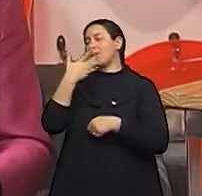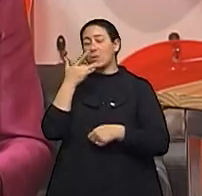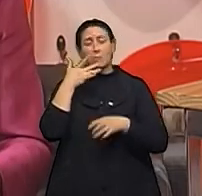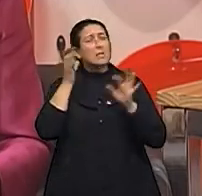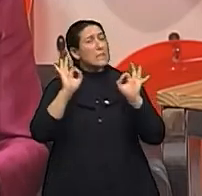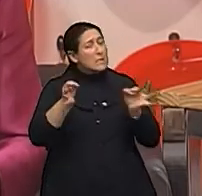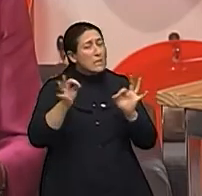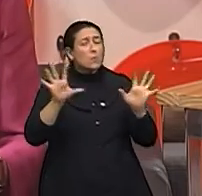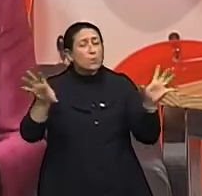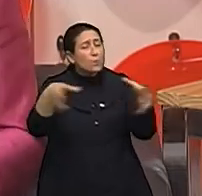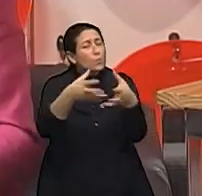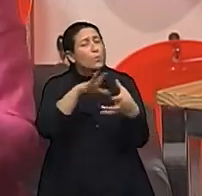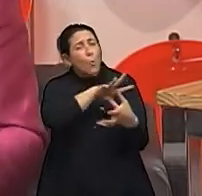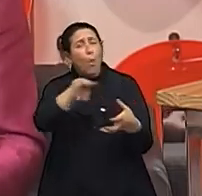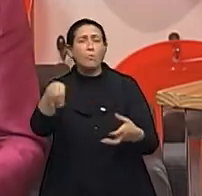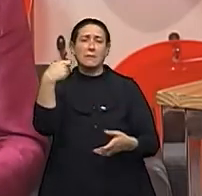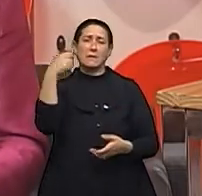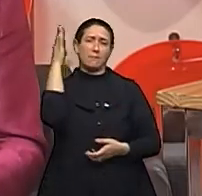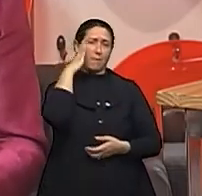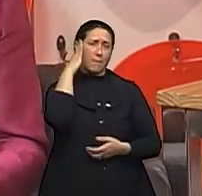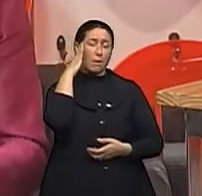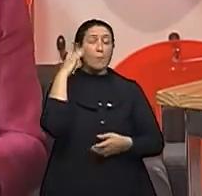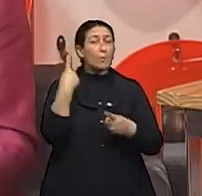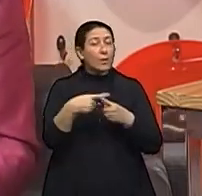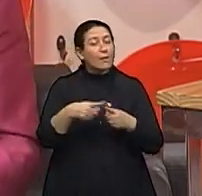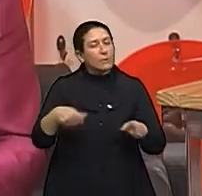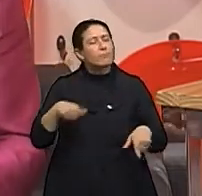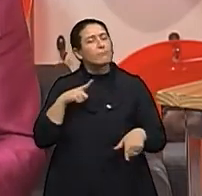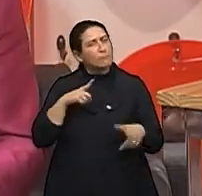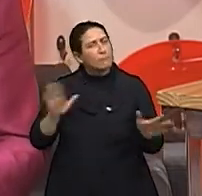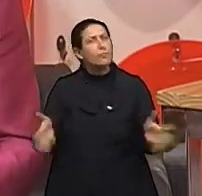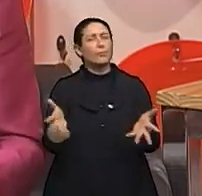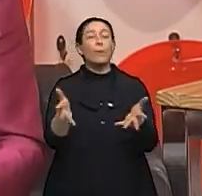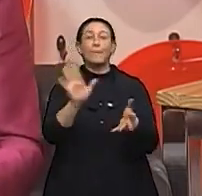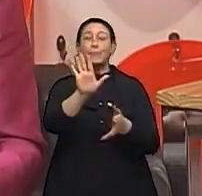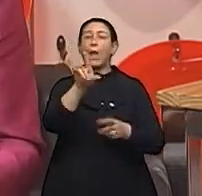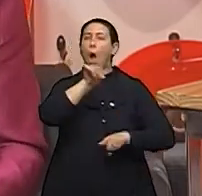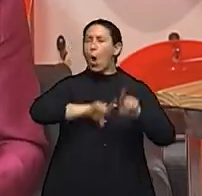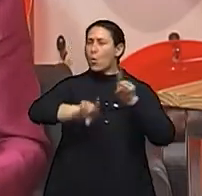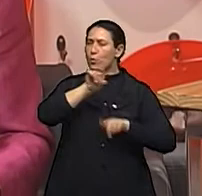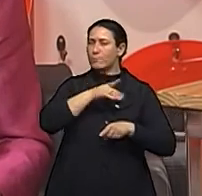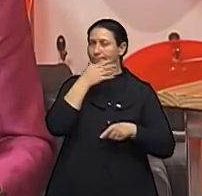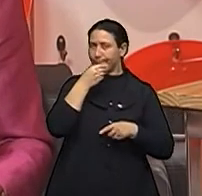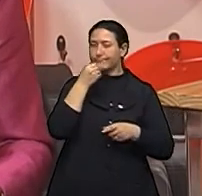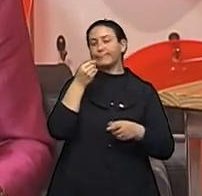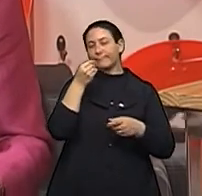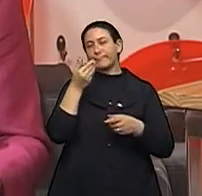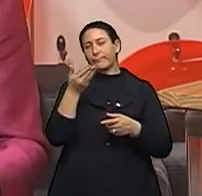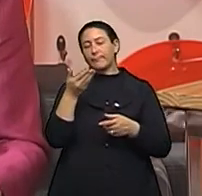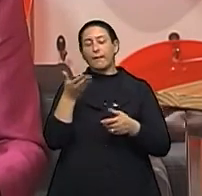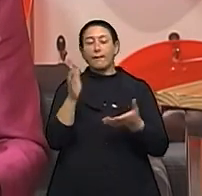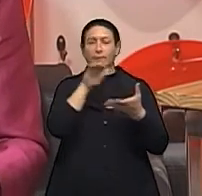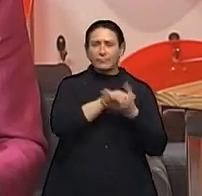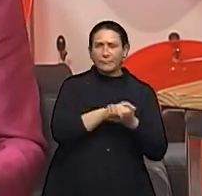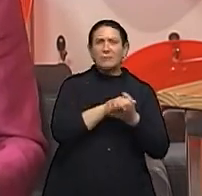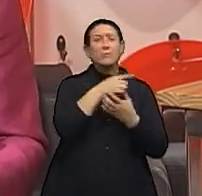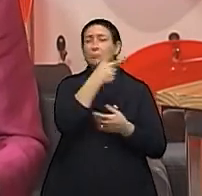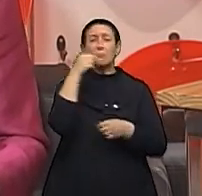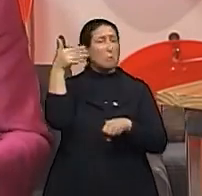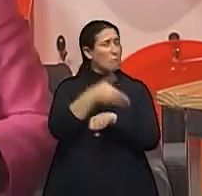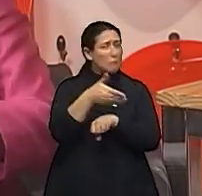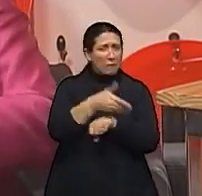trocando ideias, a gente estimula isso. Mas tem alguns parceiros que eles não só não veem à consulta,